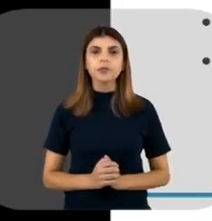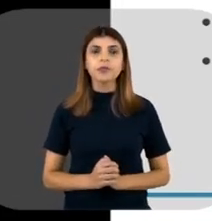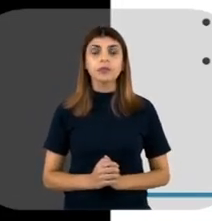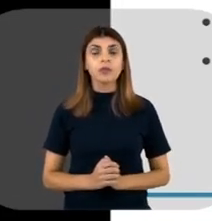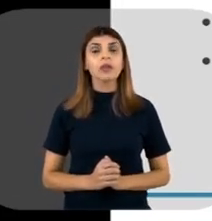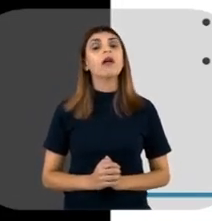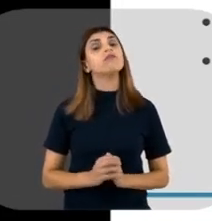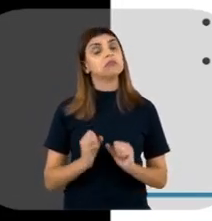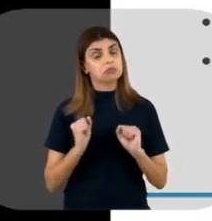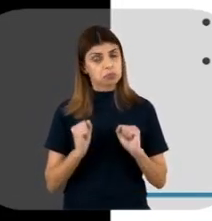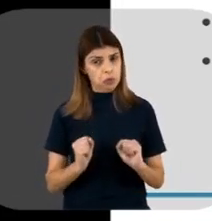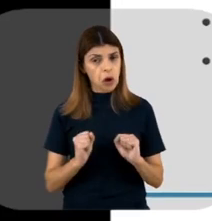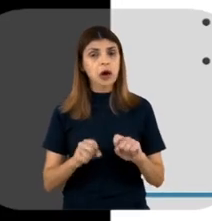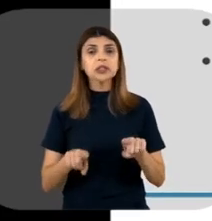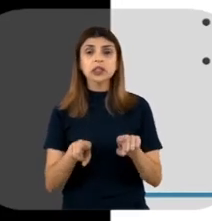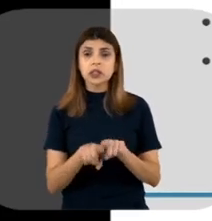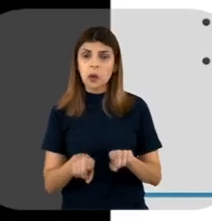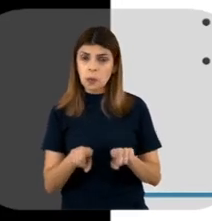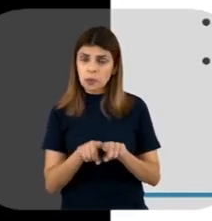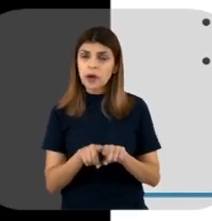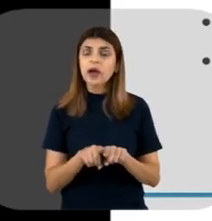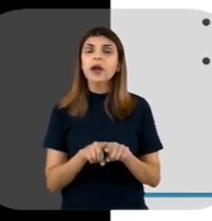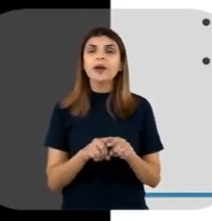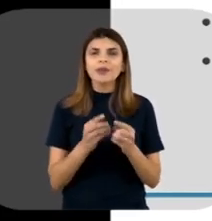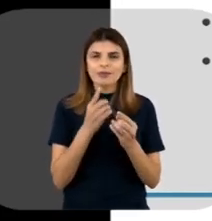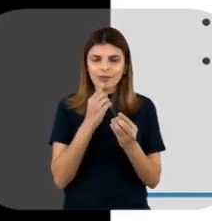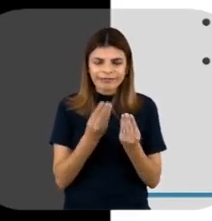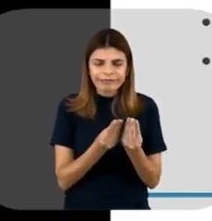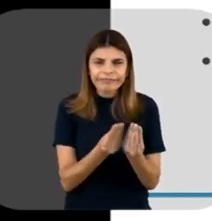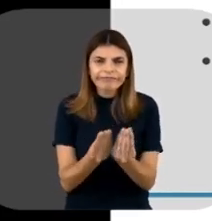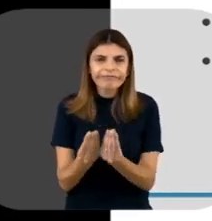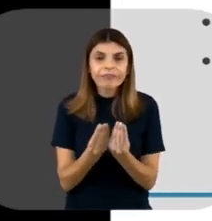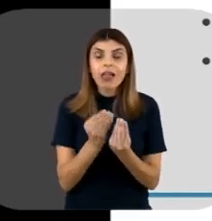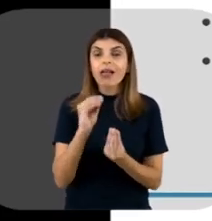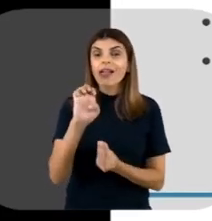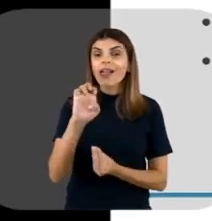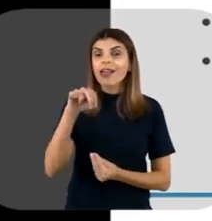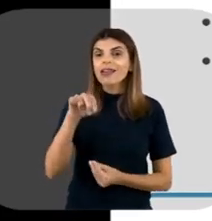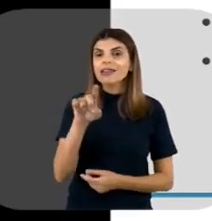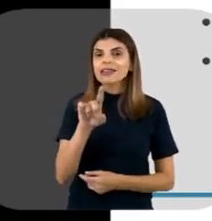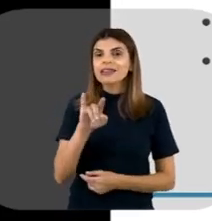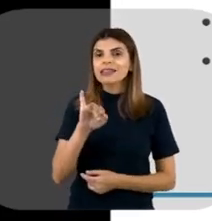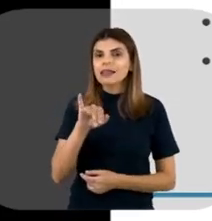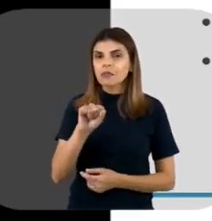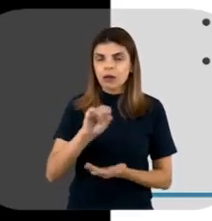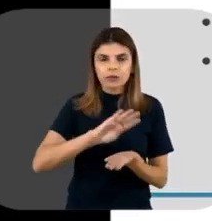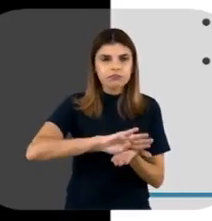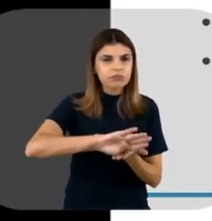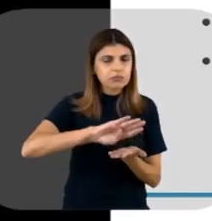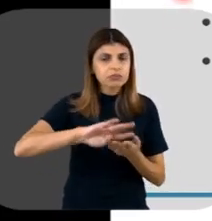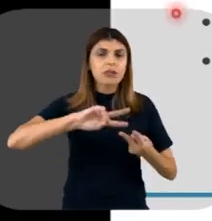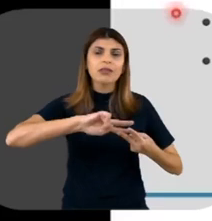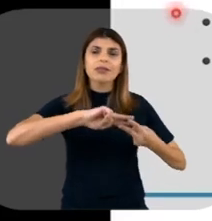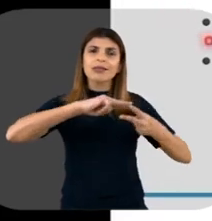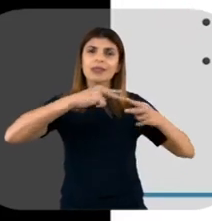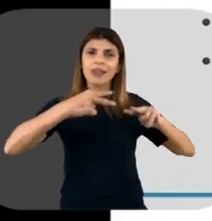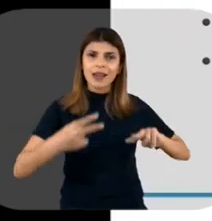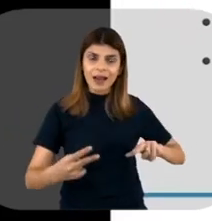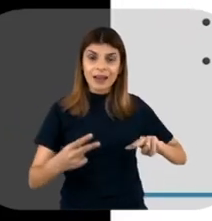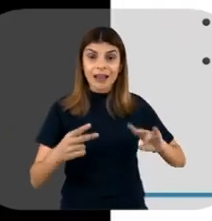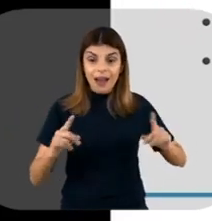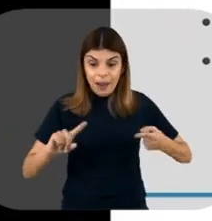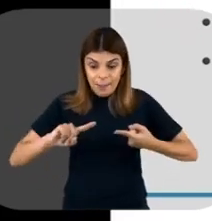Além disso, a gente trabalha com enzimas, né? Como eu falei anteriormente, enzimas de restrição, DNA polimerase.